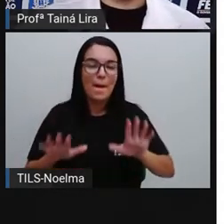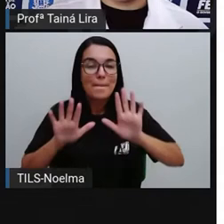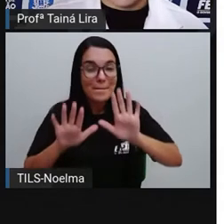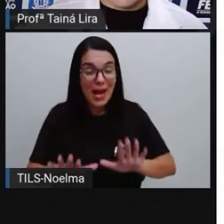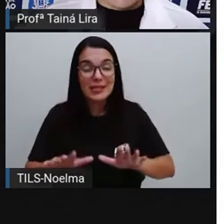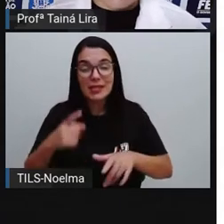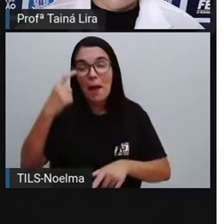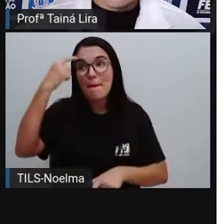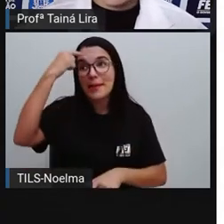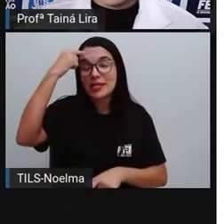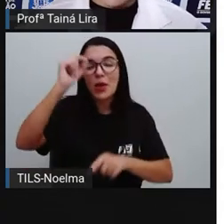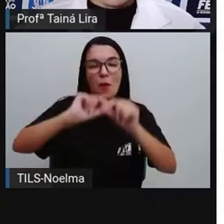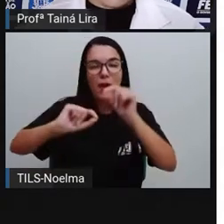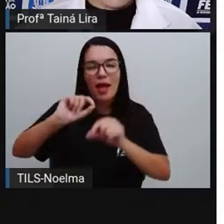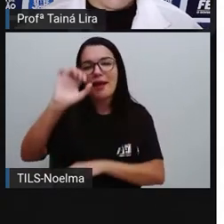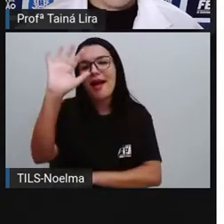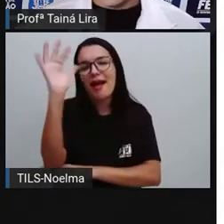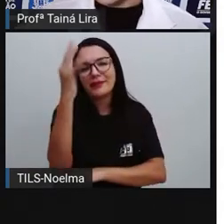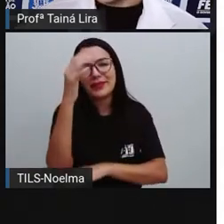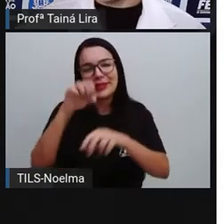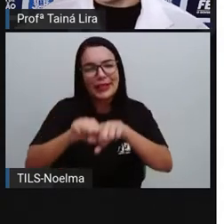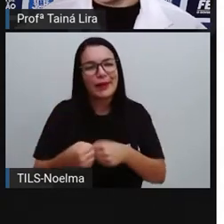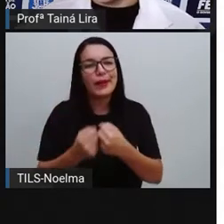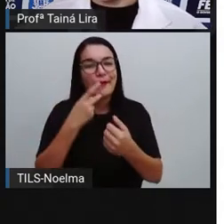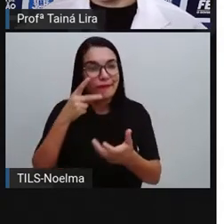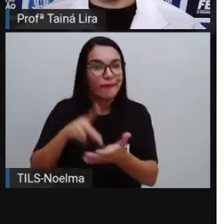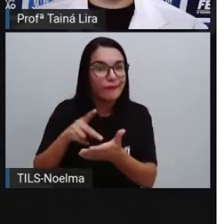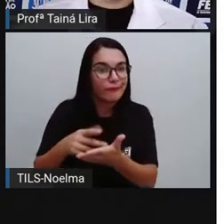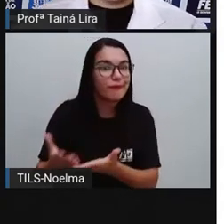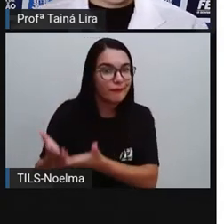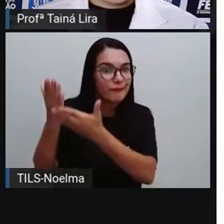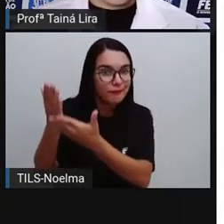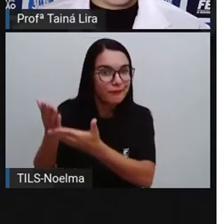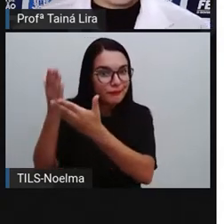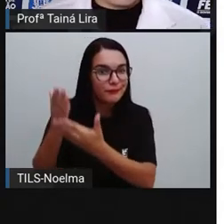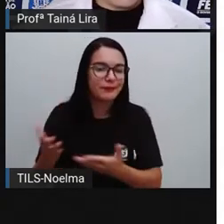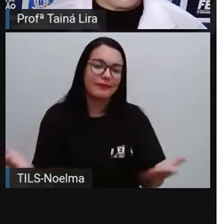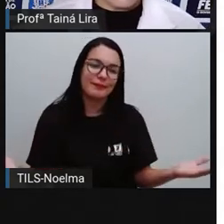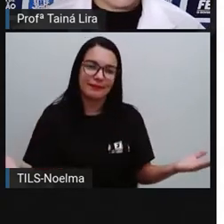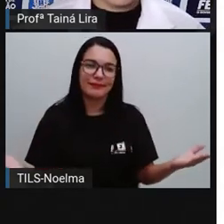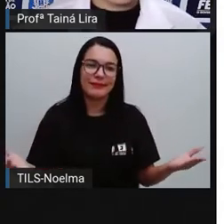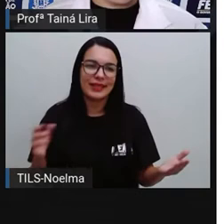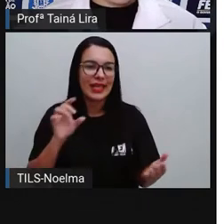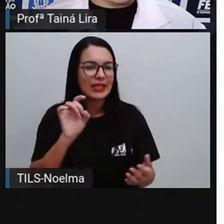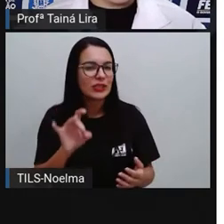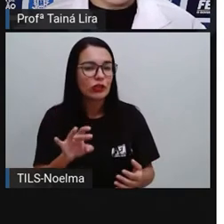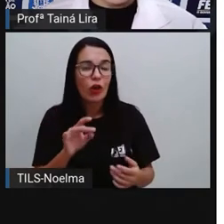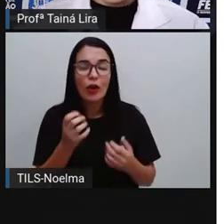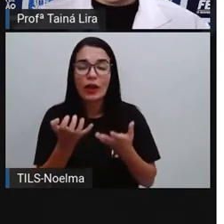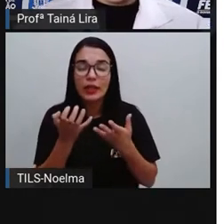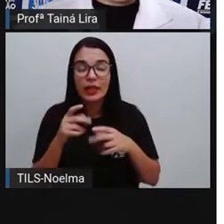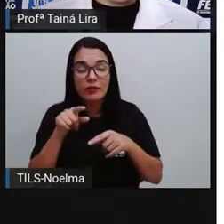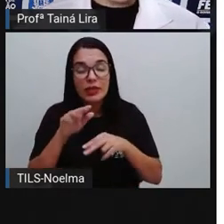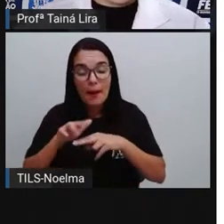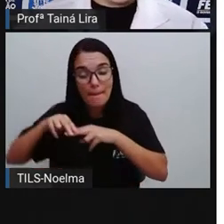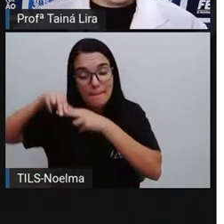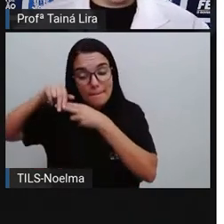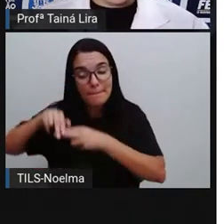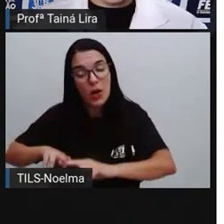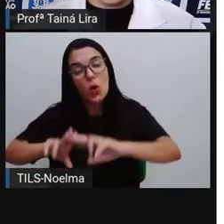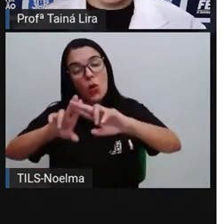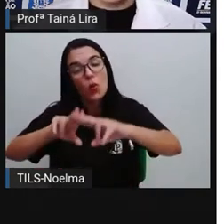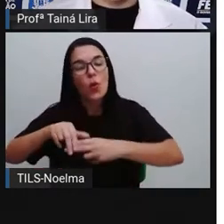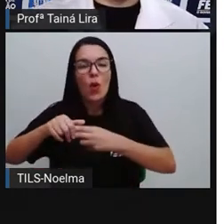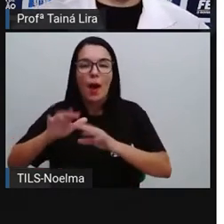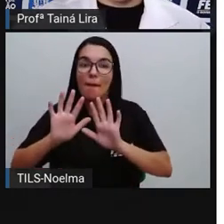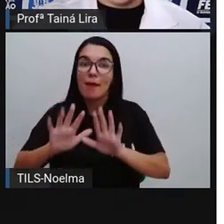quebrar esse galho para mim? A mesma coisa de dizer, Mônica, você pode me ajudar aqui empurrando esse balanço. Mas Mônica não